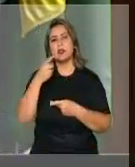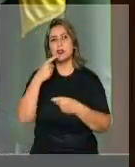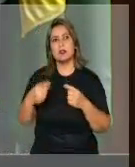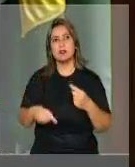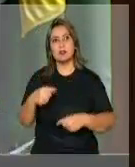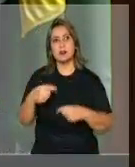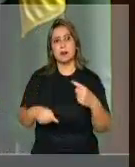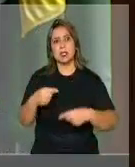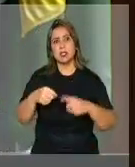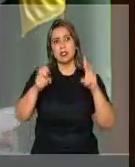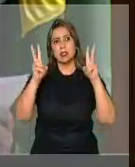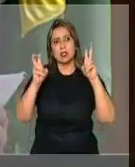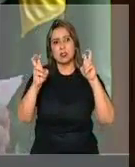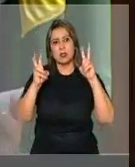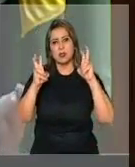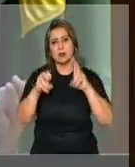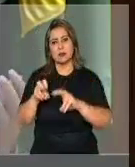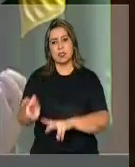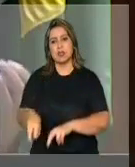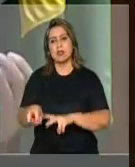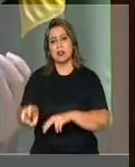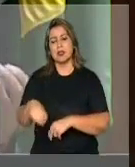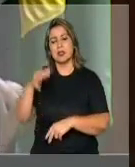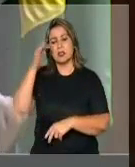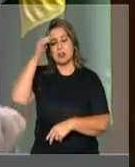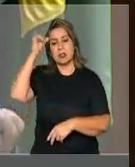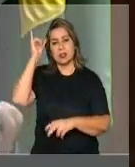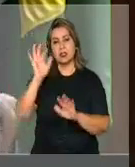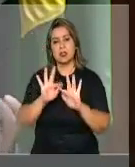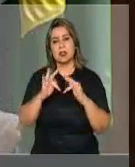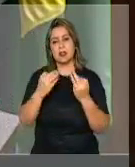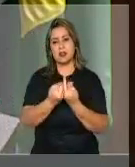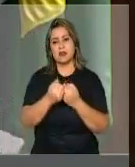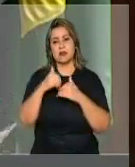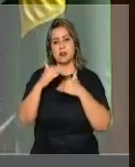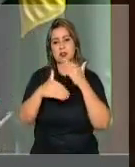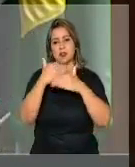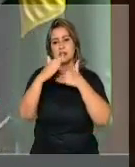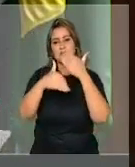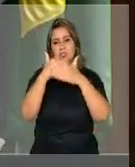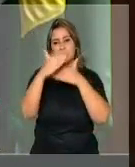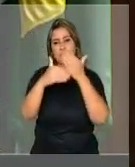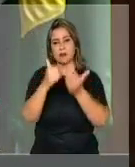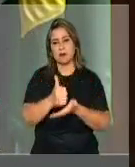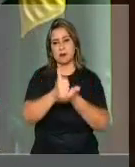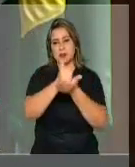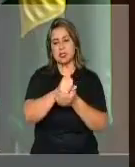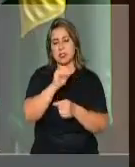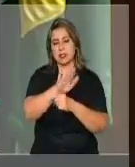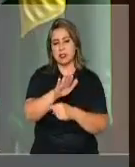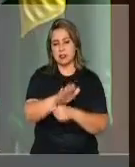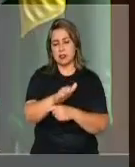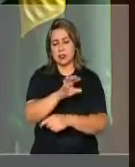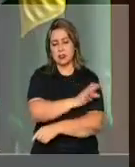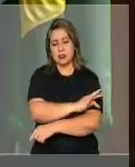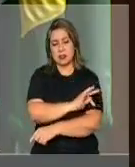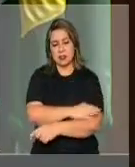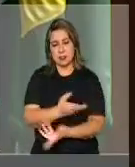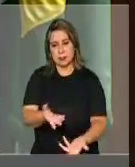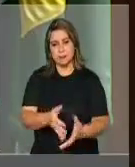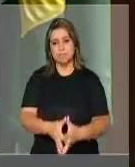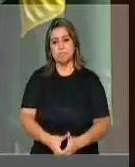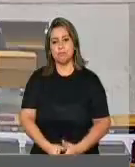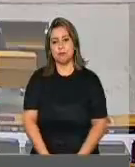debatendo esse assunto, em nome da Agricultura Familiar, do Desenvolvimento Rural, da Assistência Técnica e da Extensão Rural. Muito obrigado, presidente.